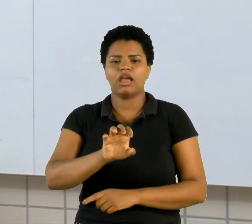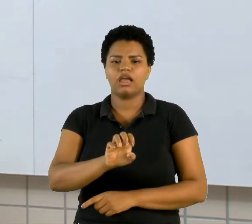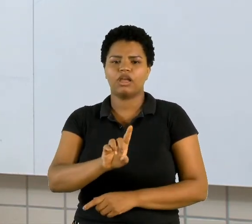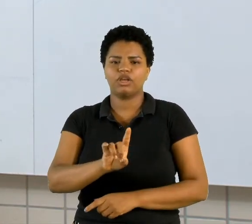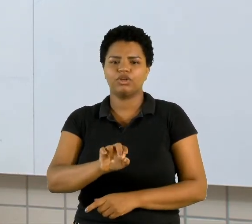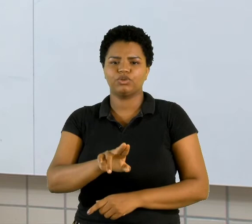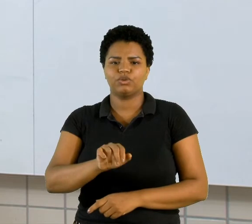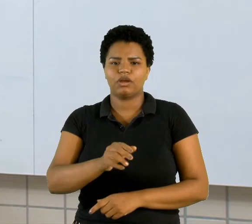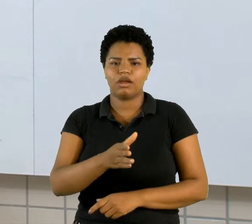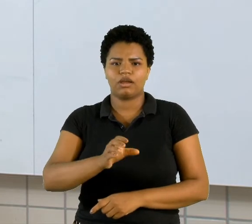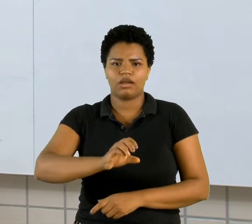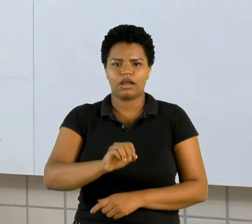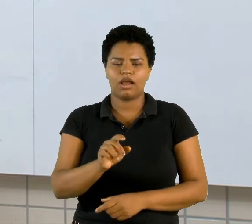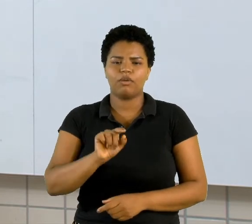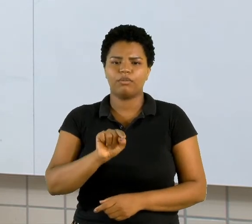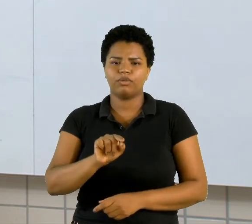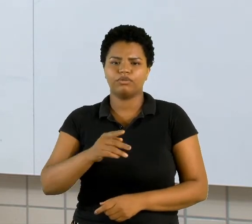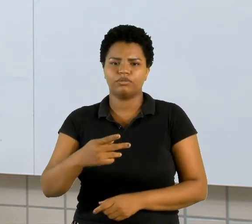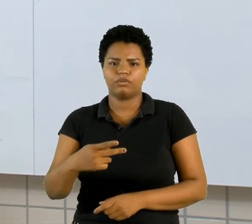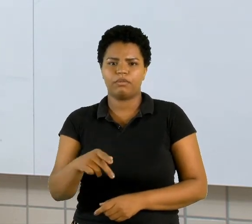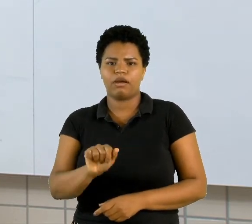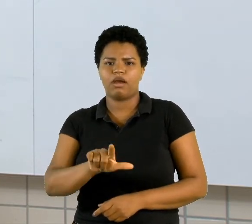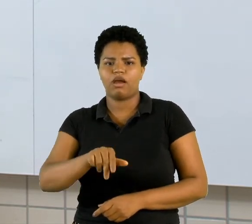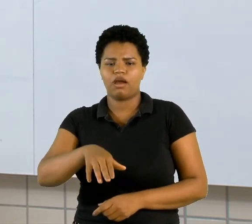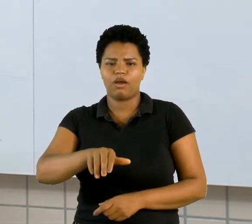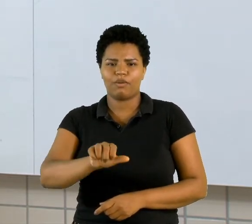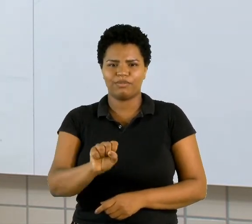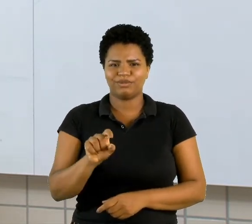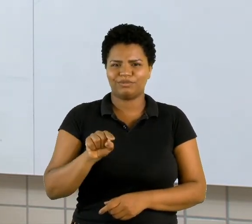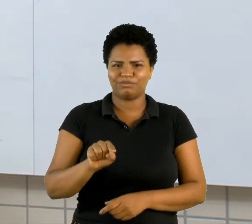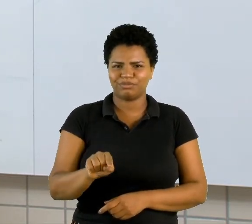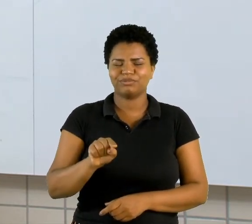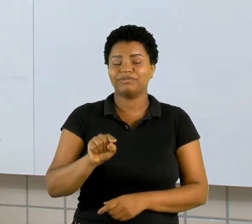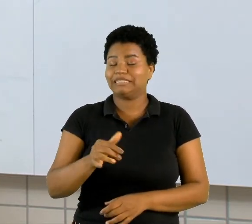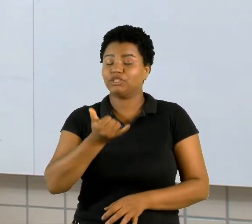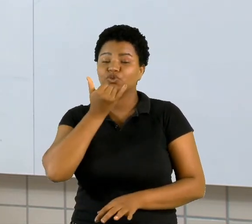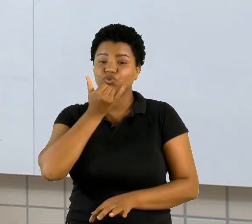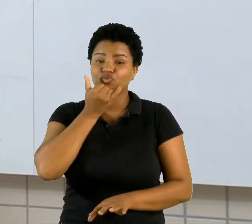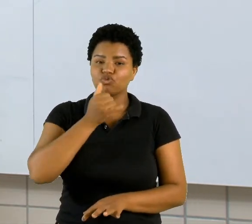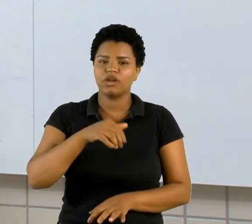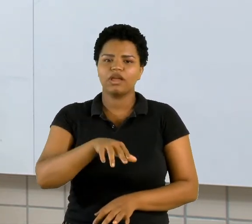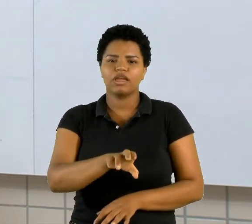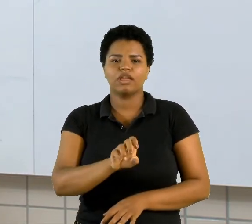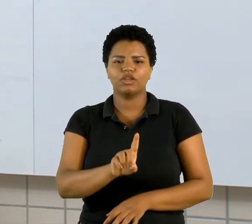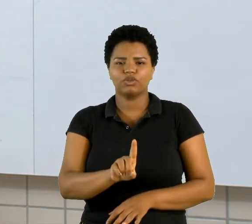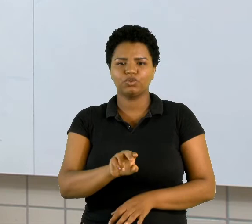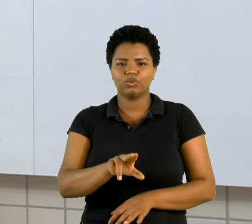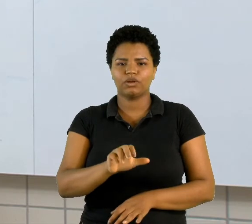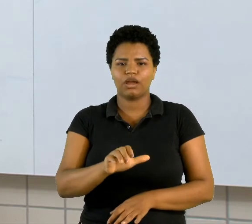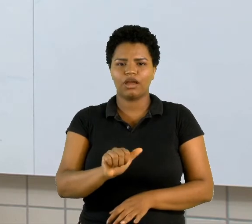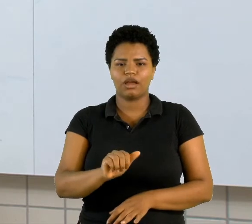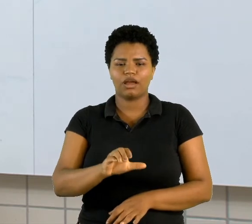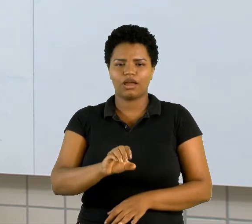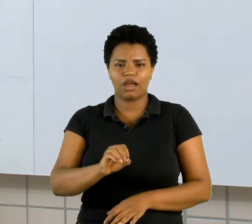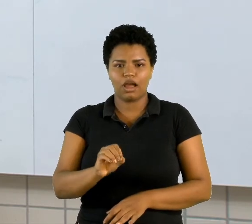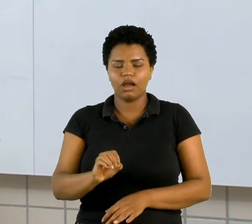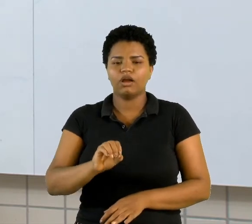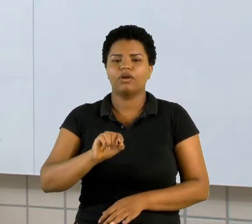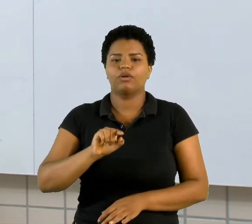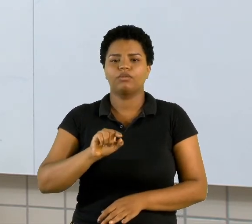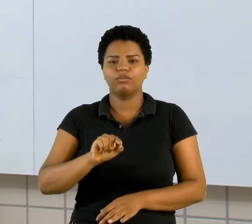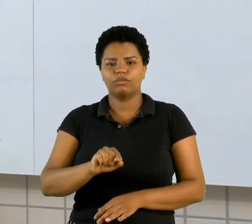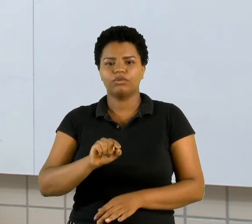educacal.palmas.com desculpa, educacal.palmas.to.gov